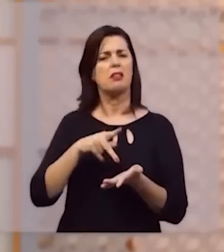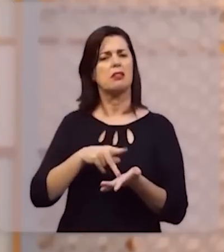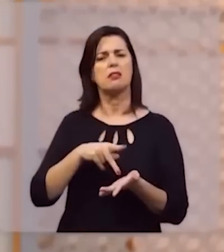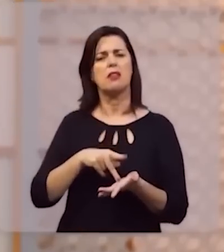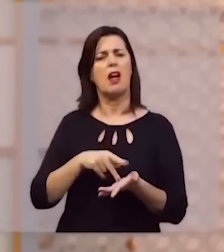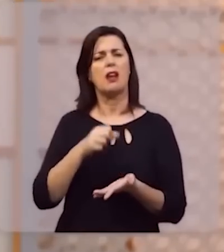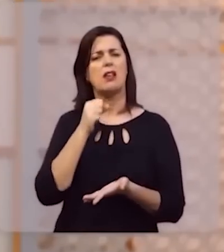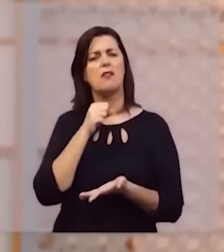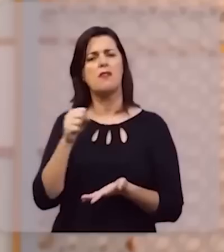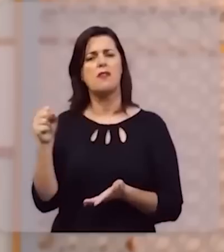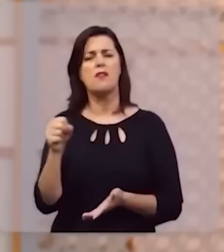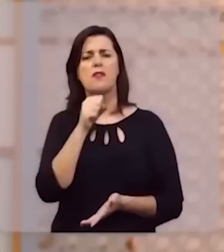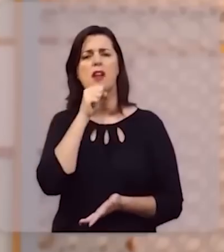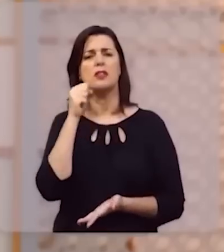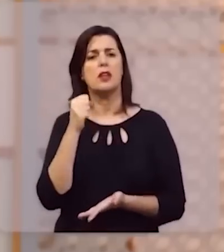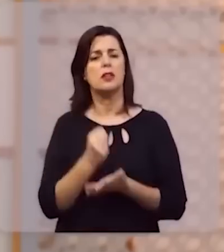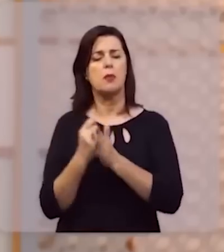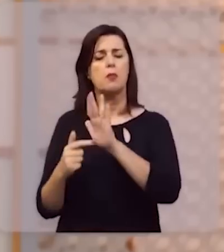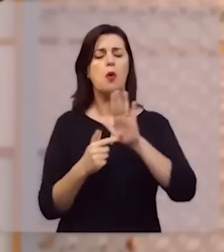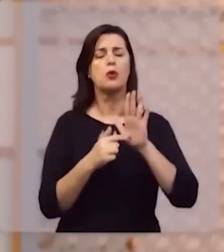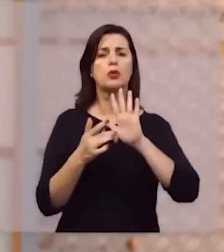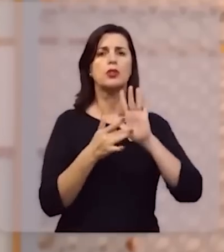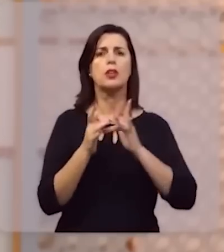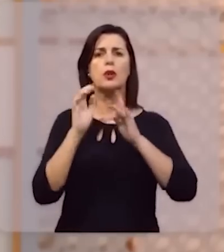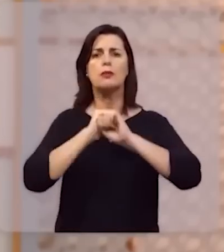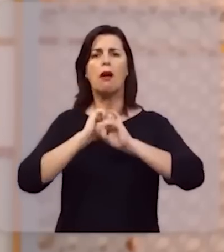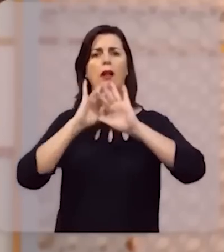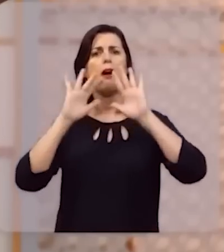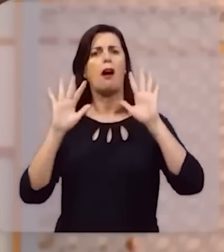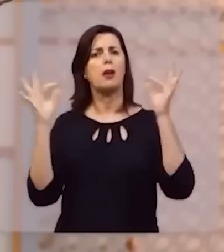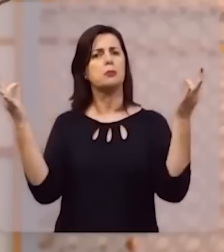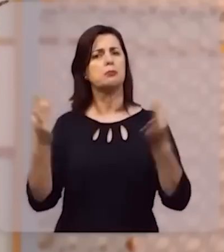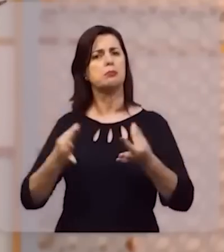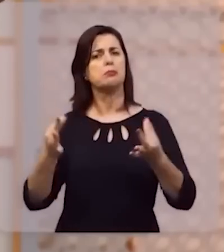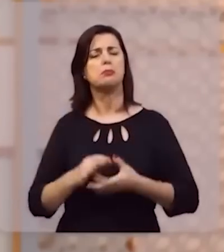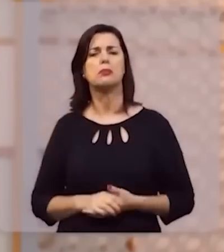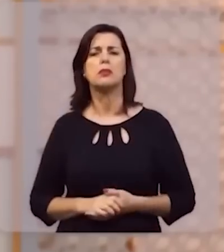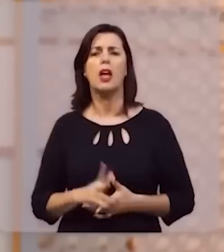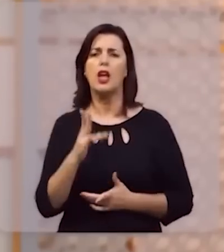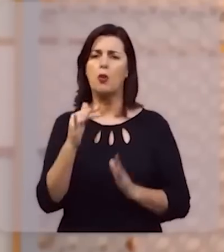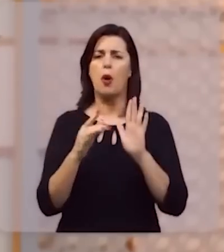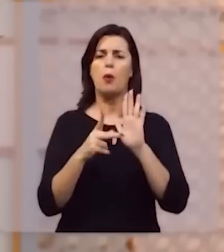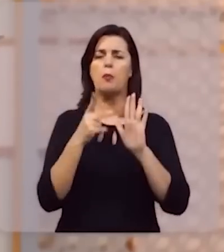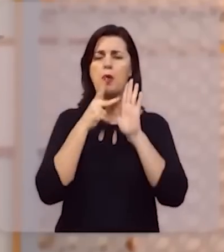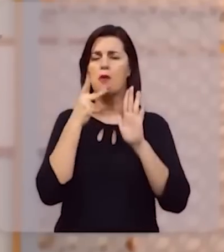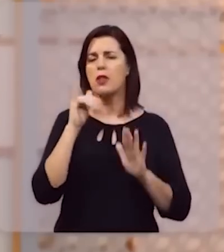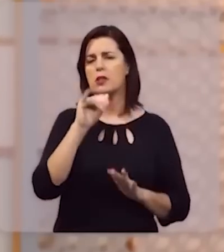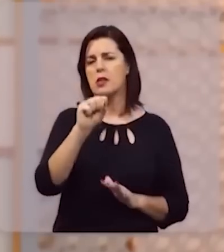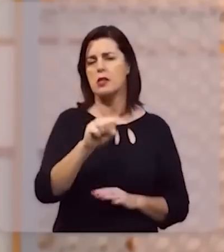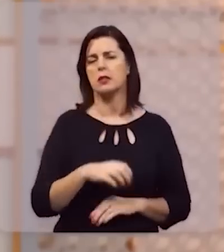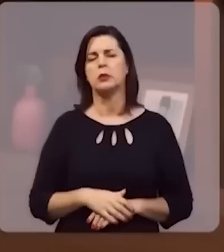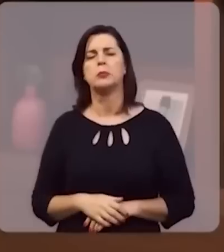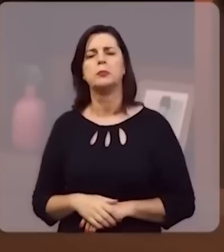apresentou Jesus com tanta clareza e com tanta eloquência como o profeta Isaías.